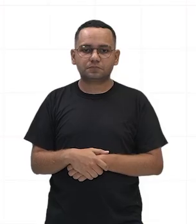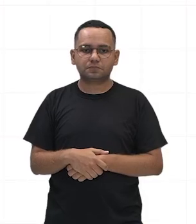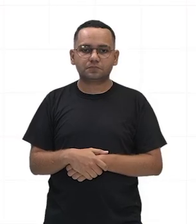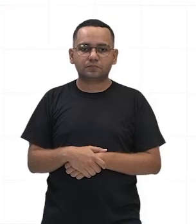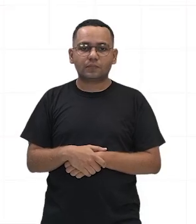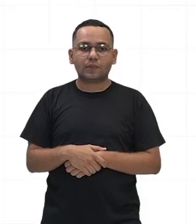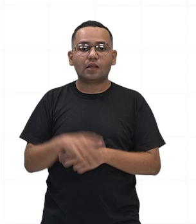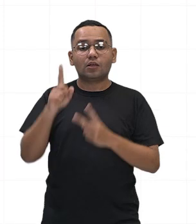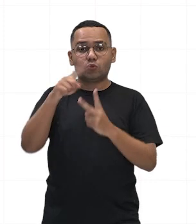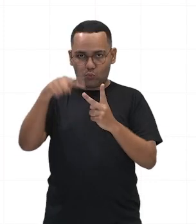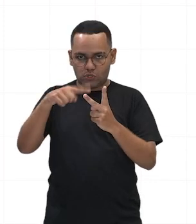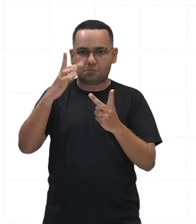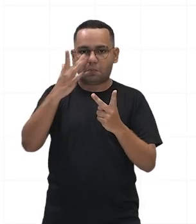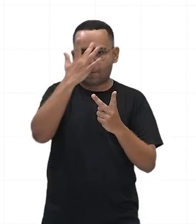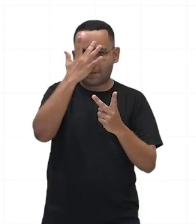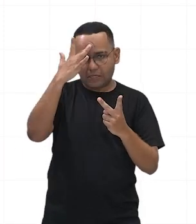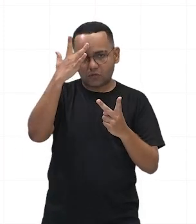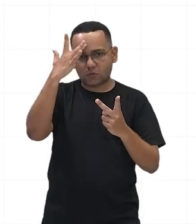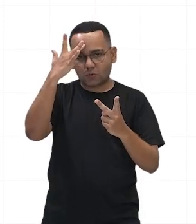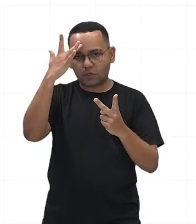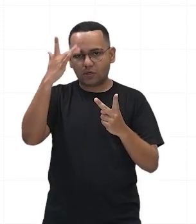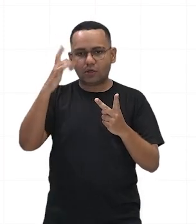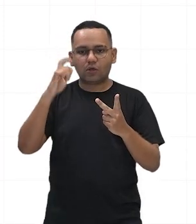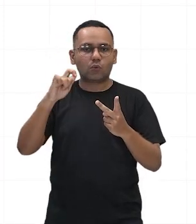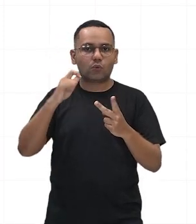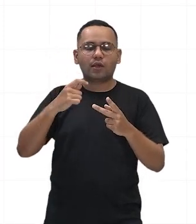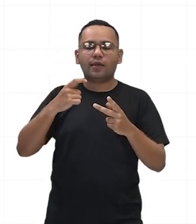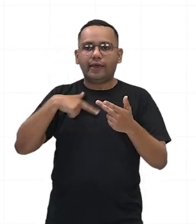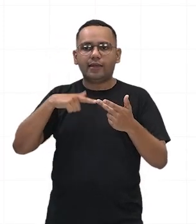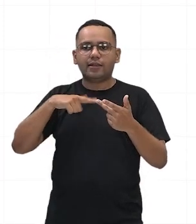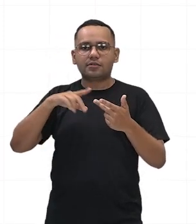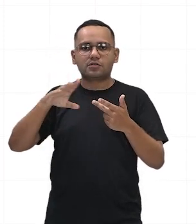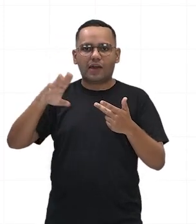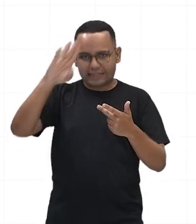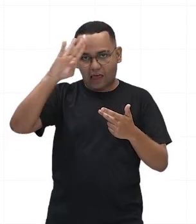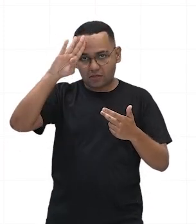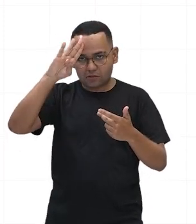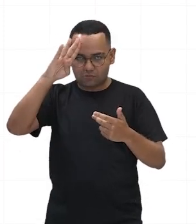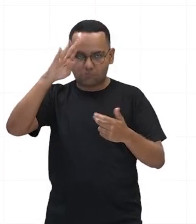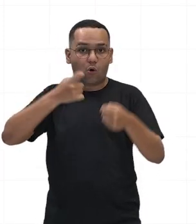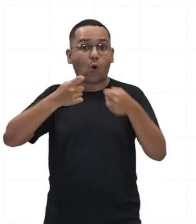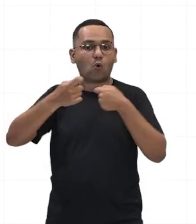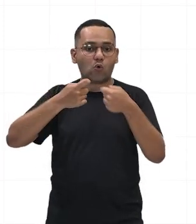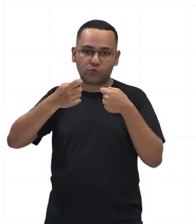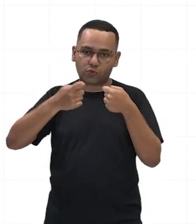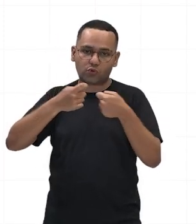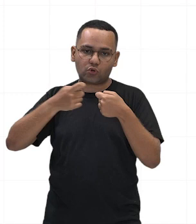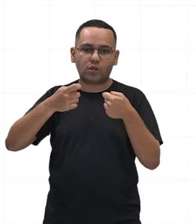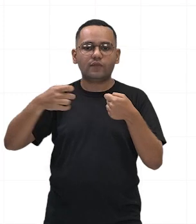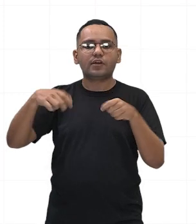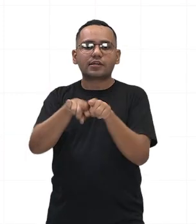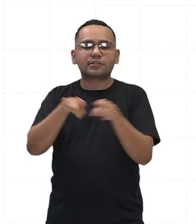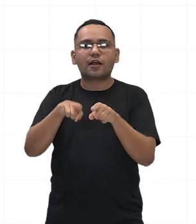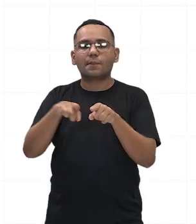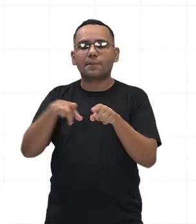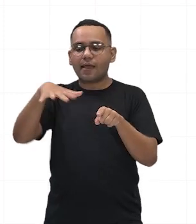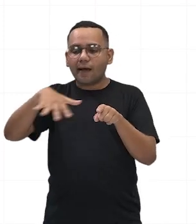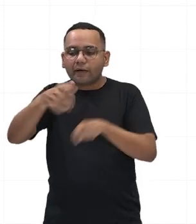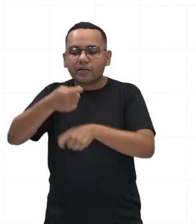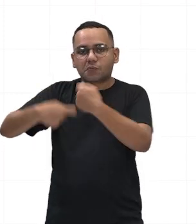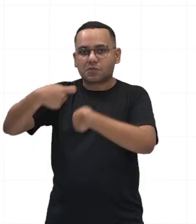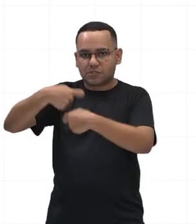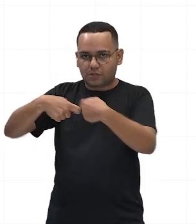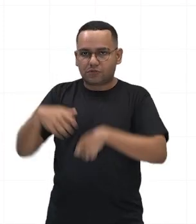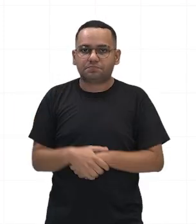eles comandavam o exército e a parte administrativa. Então, como eram dois,